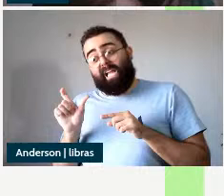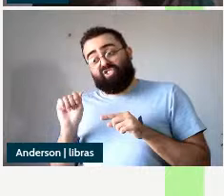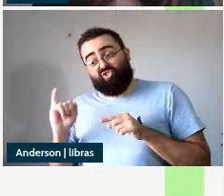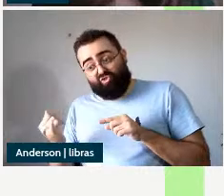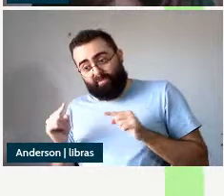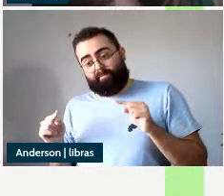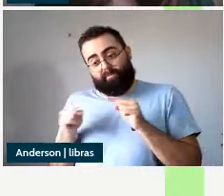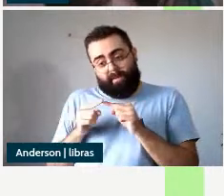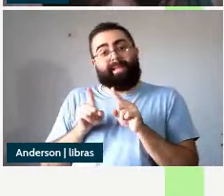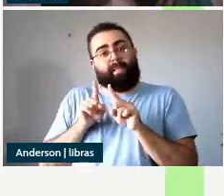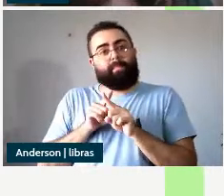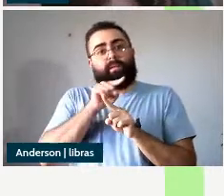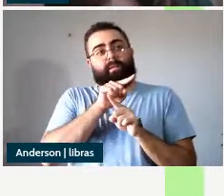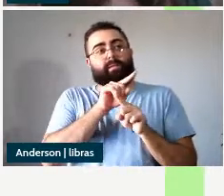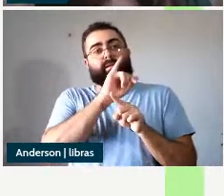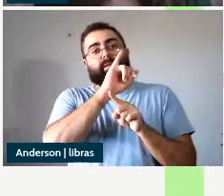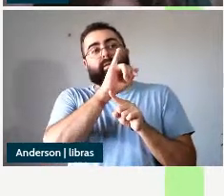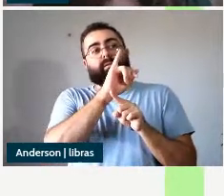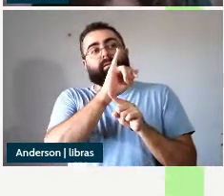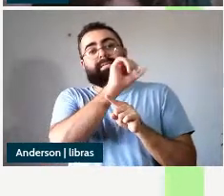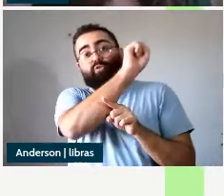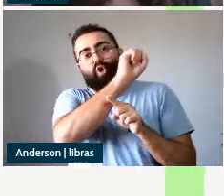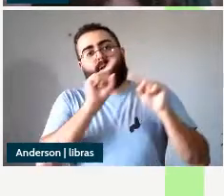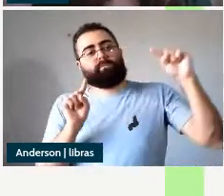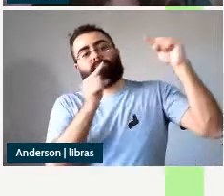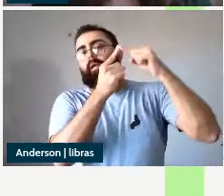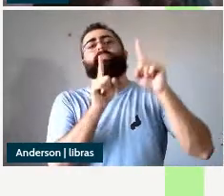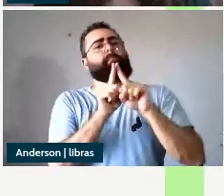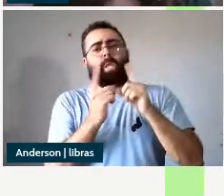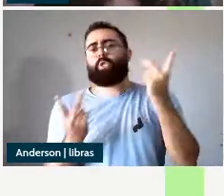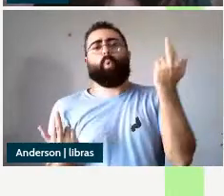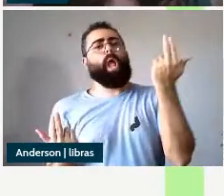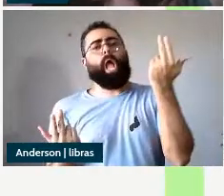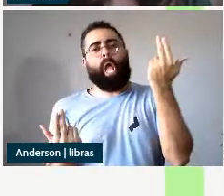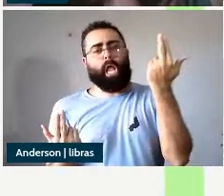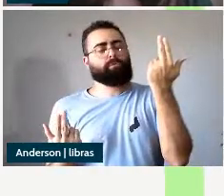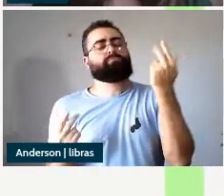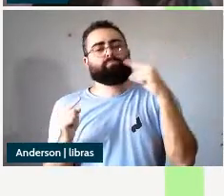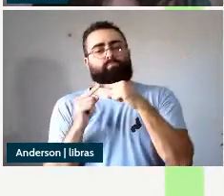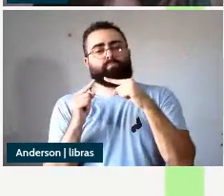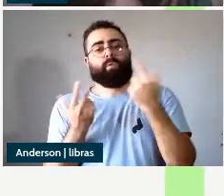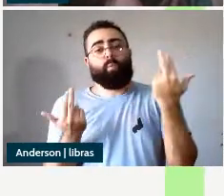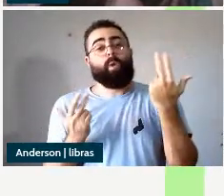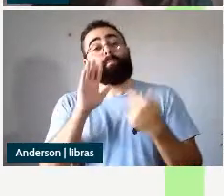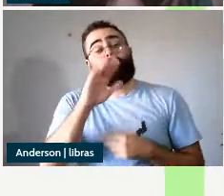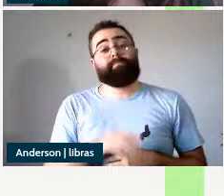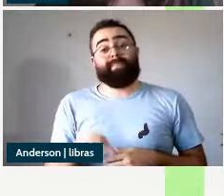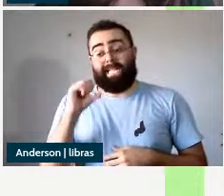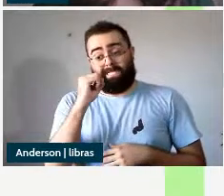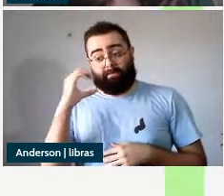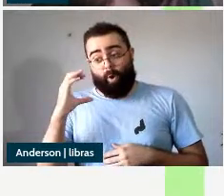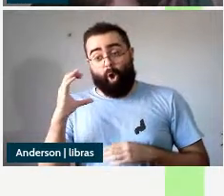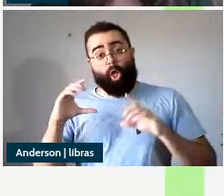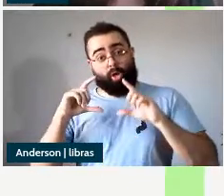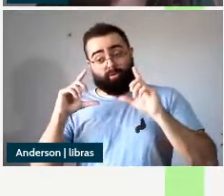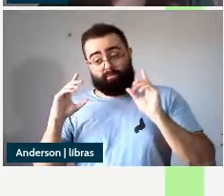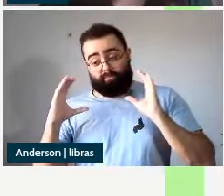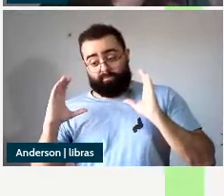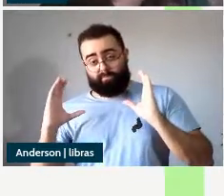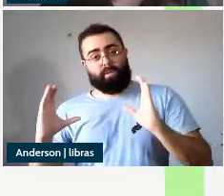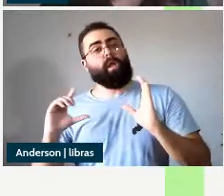e por fim com relação à estrutura da small clause nós vamos supor que ela é uma projeção do tipo ASP-P